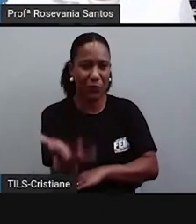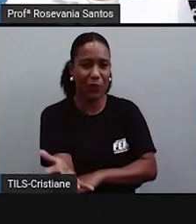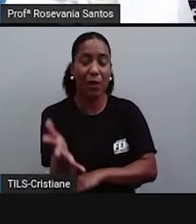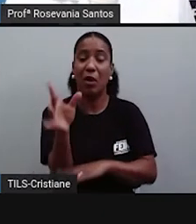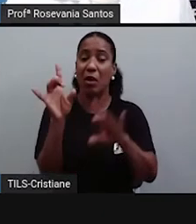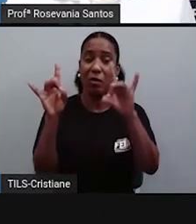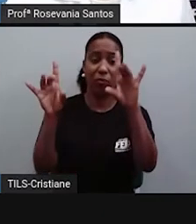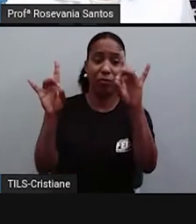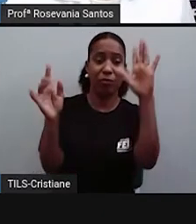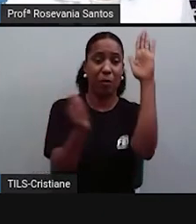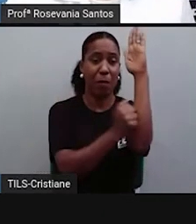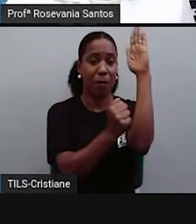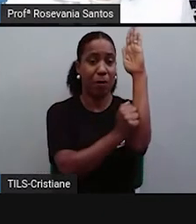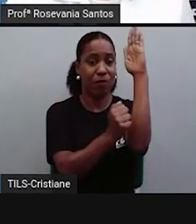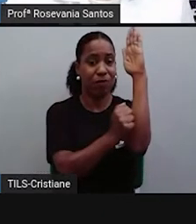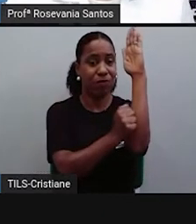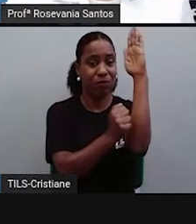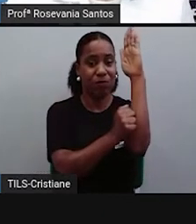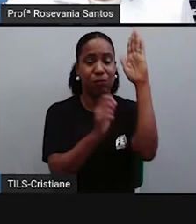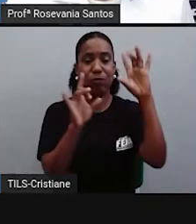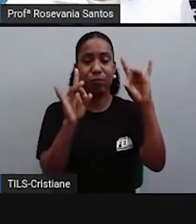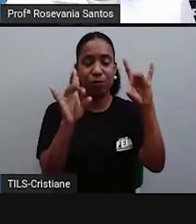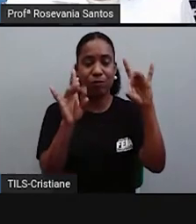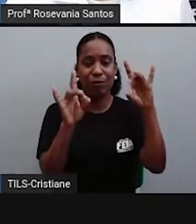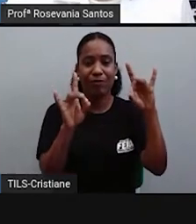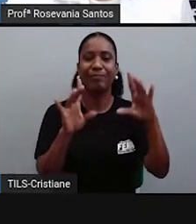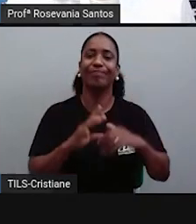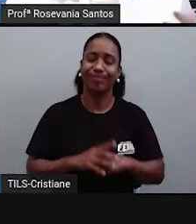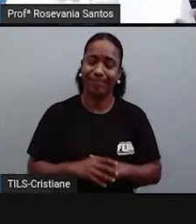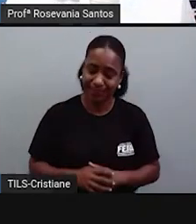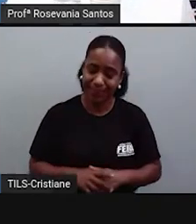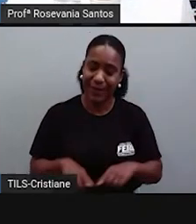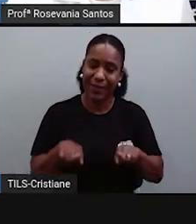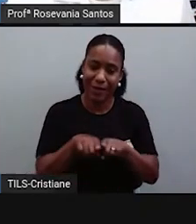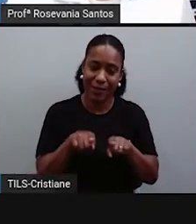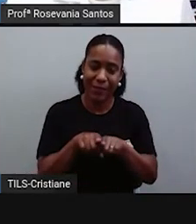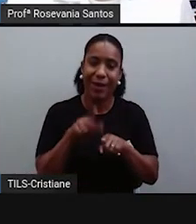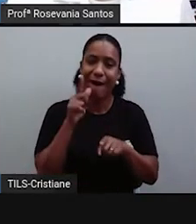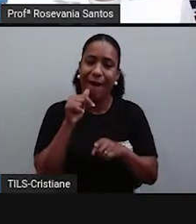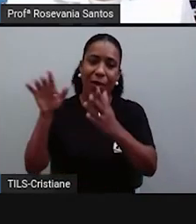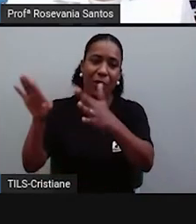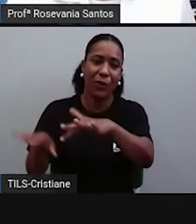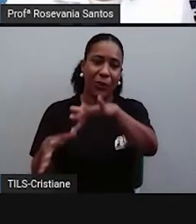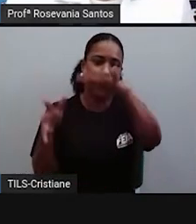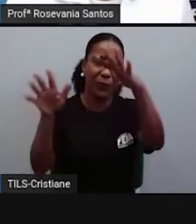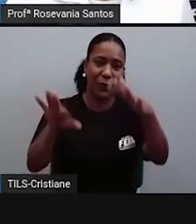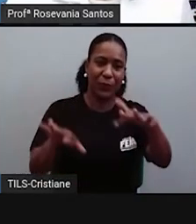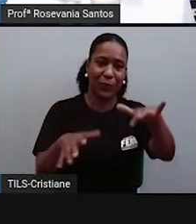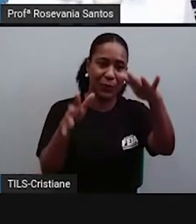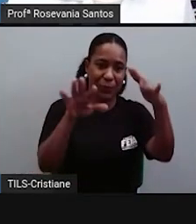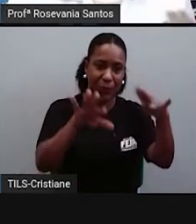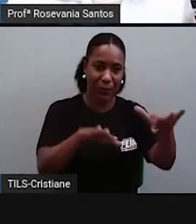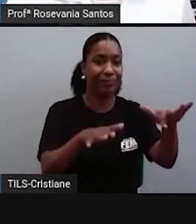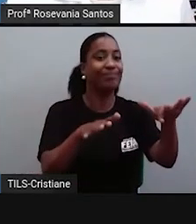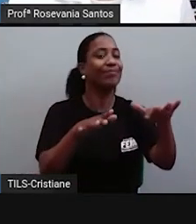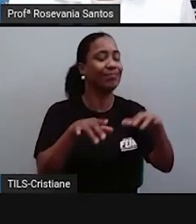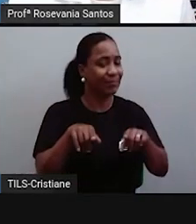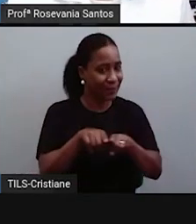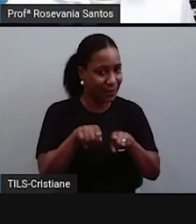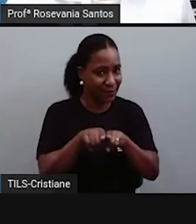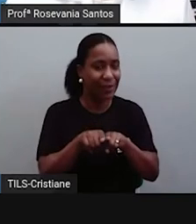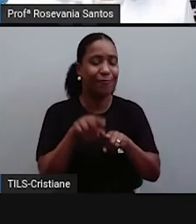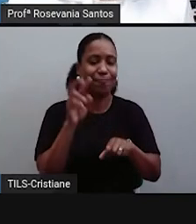nobres. A questão também da própria ocupação do litoral. Que, até hoje, a gente vê esse